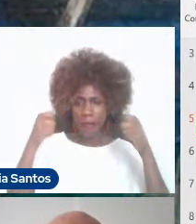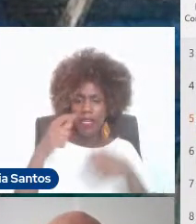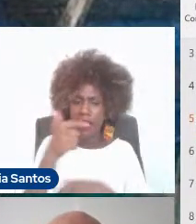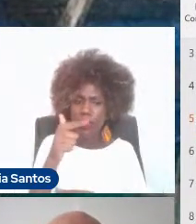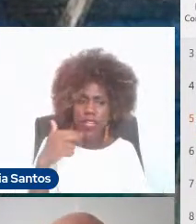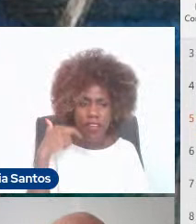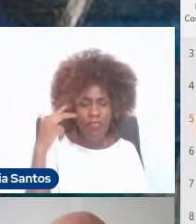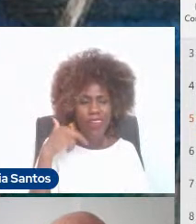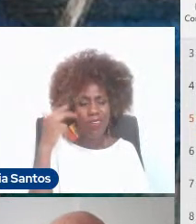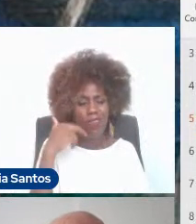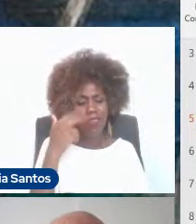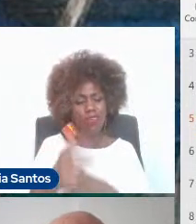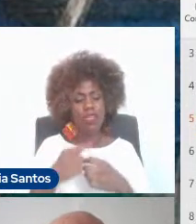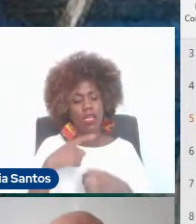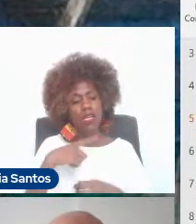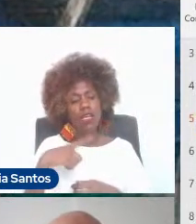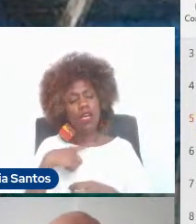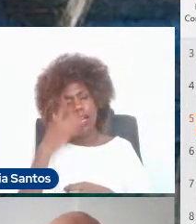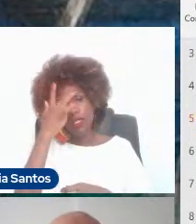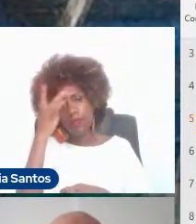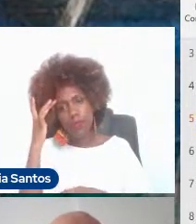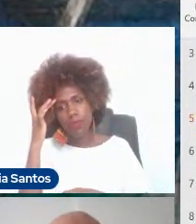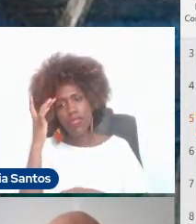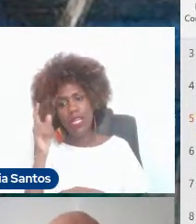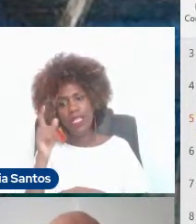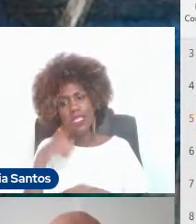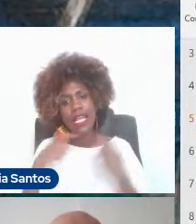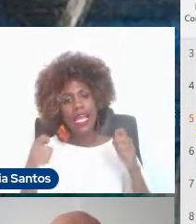cartazes, às vezes, nas escolas para isso.